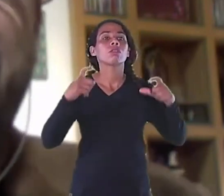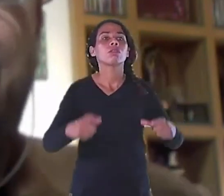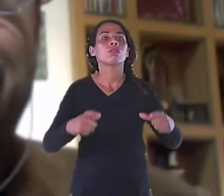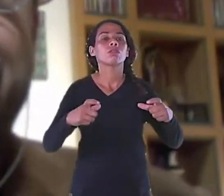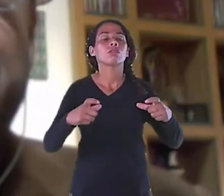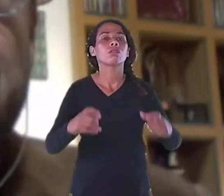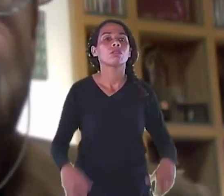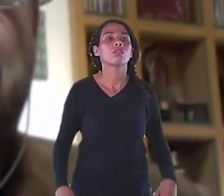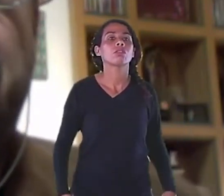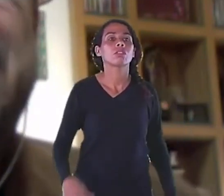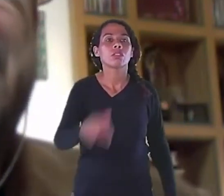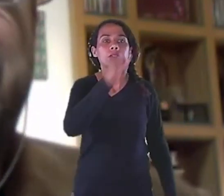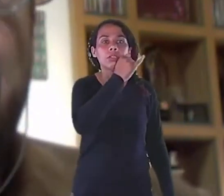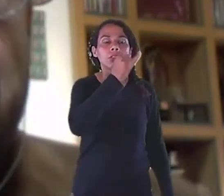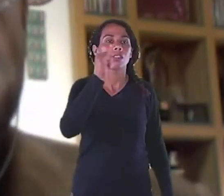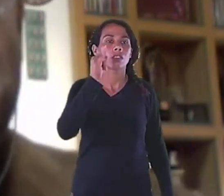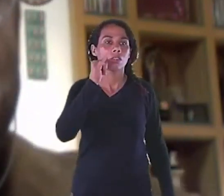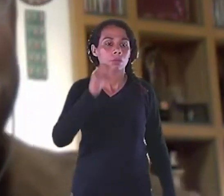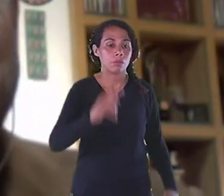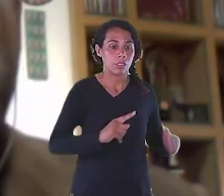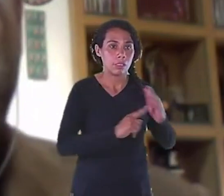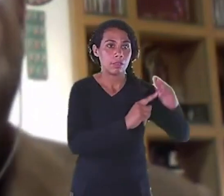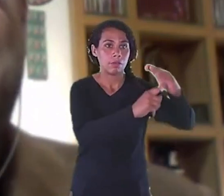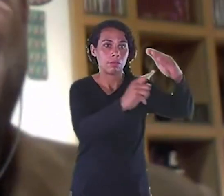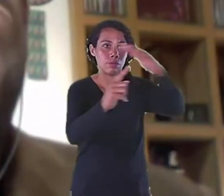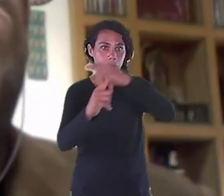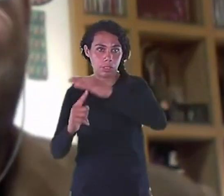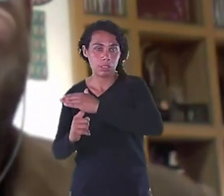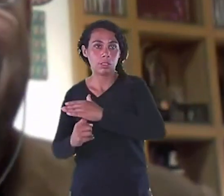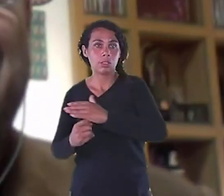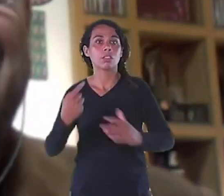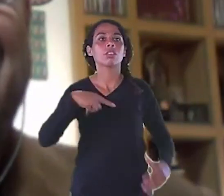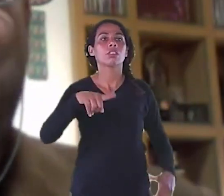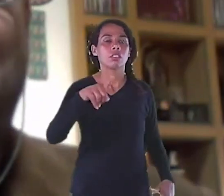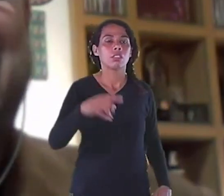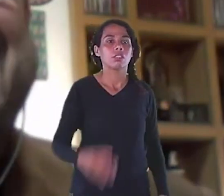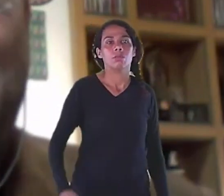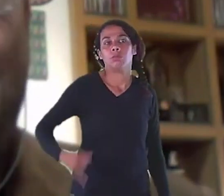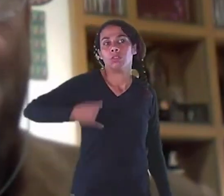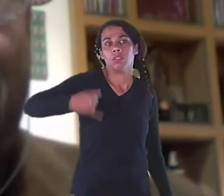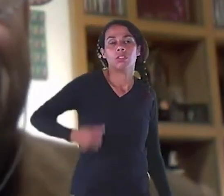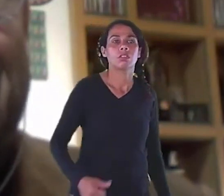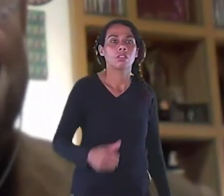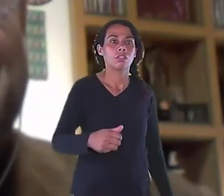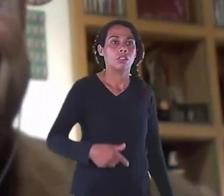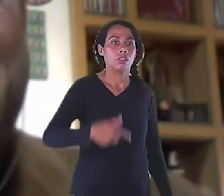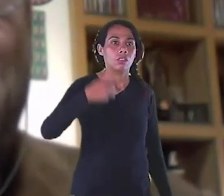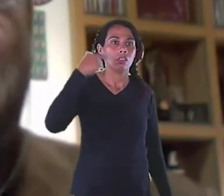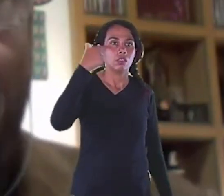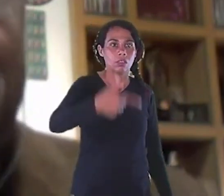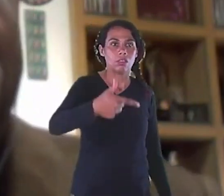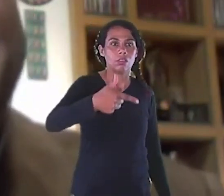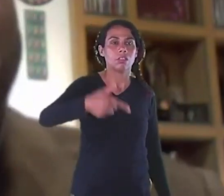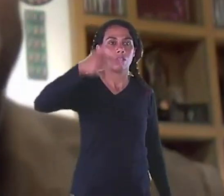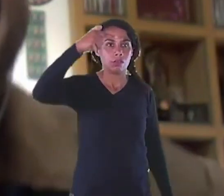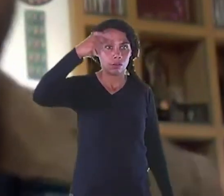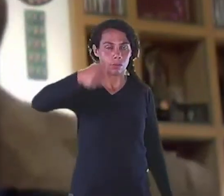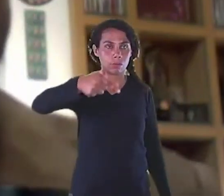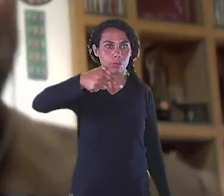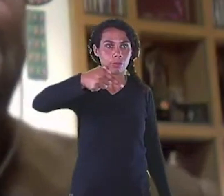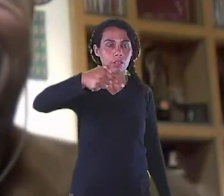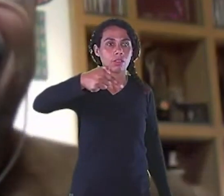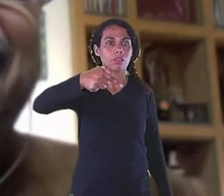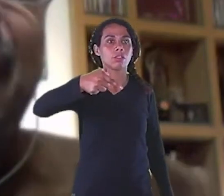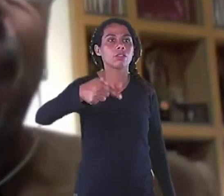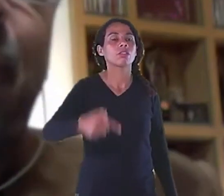eu fui com eles Para Milão Eu tinha 27 anos E quando eu cheguei Em Milão E quando eu desci No aeroporto Já no aeroporto De Linato